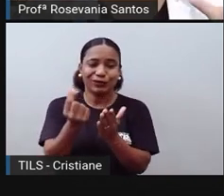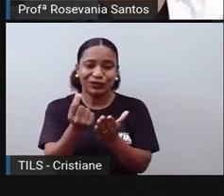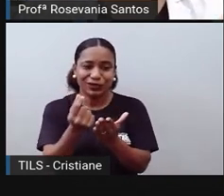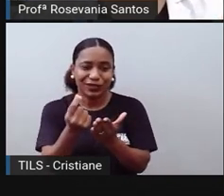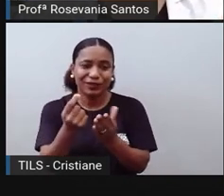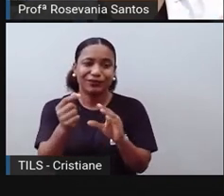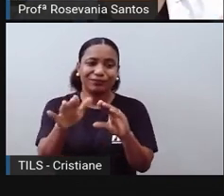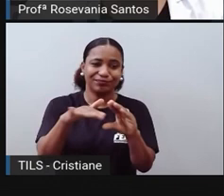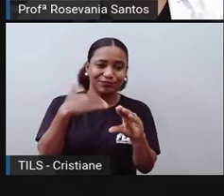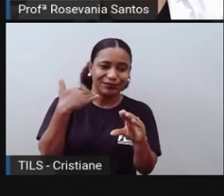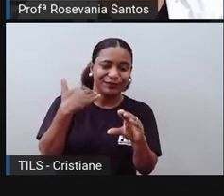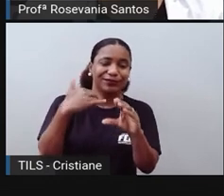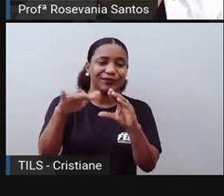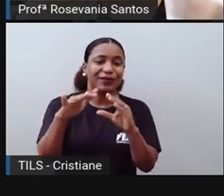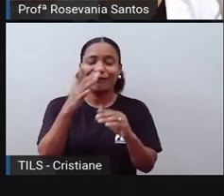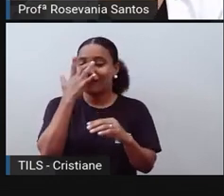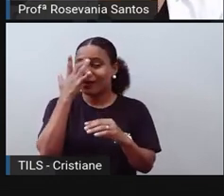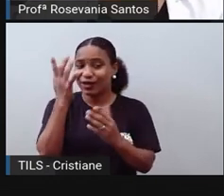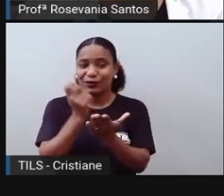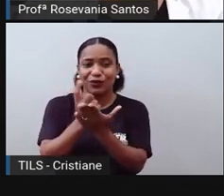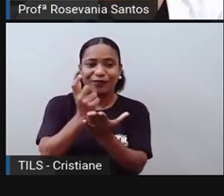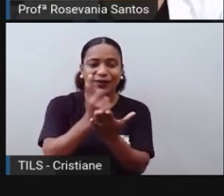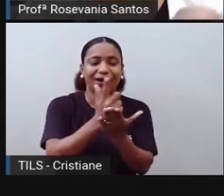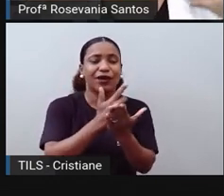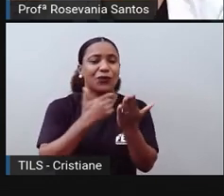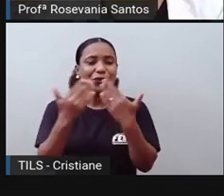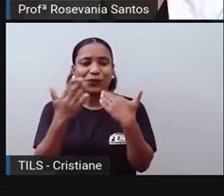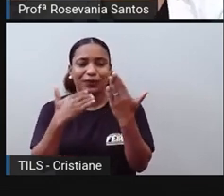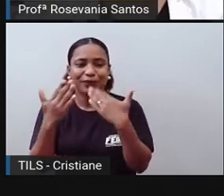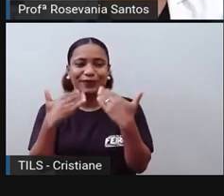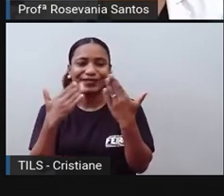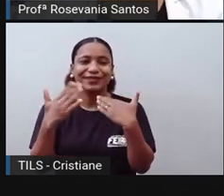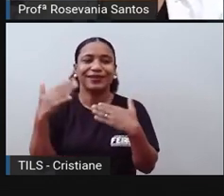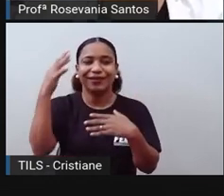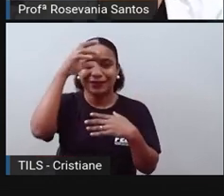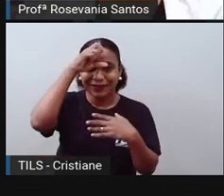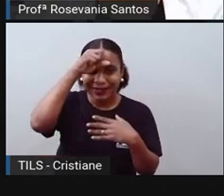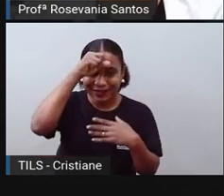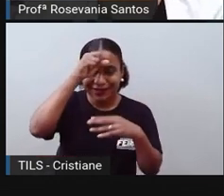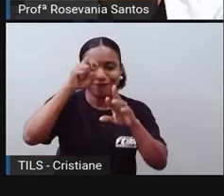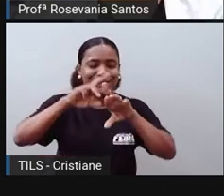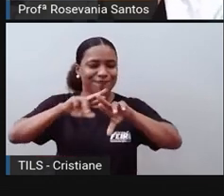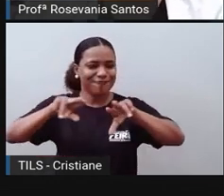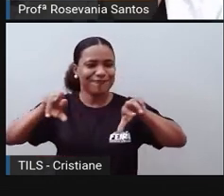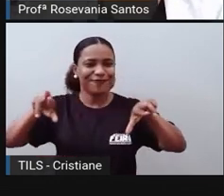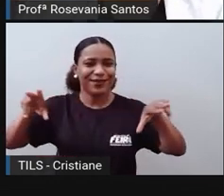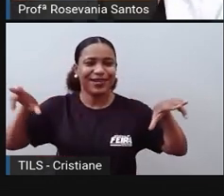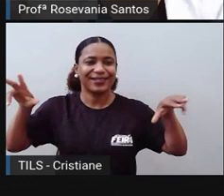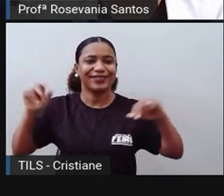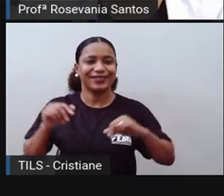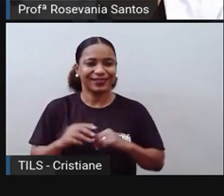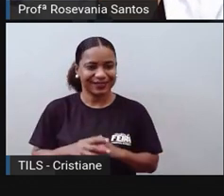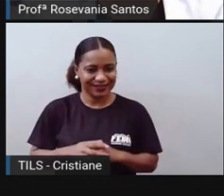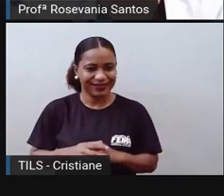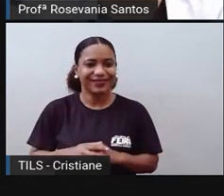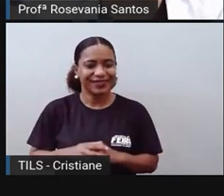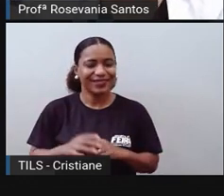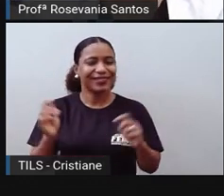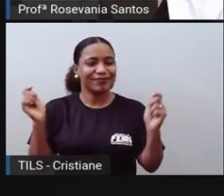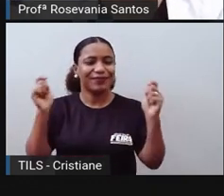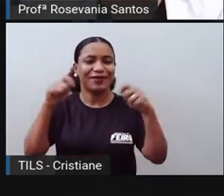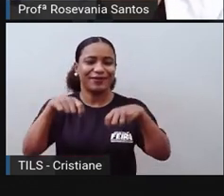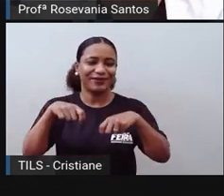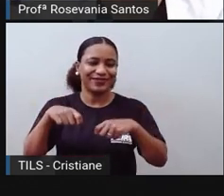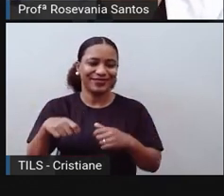eu posso comprar uma série de coisas, conversar, posso aprender, né? fazer N coisas aí,